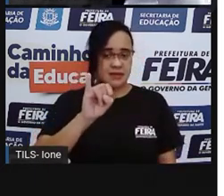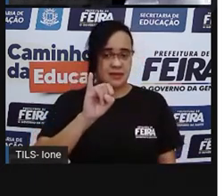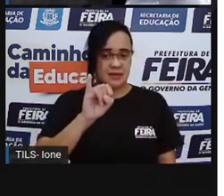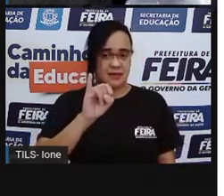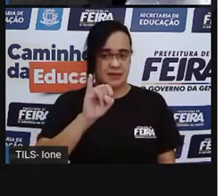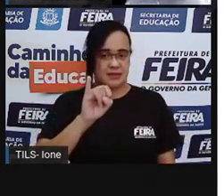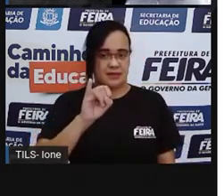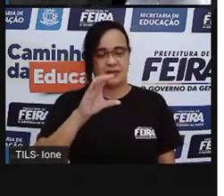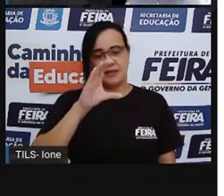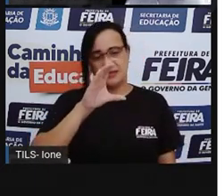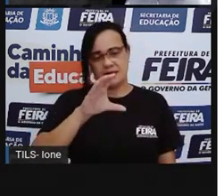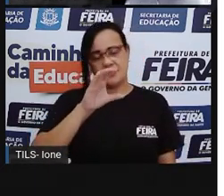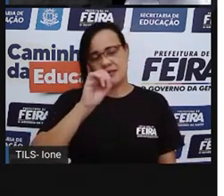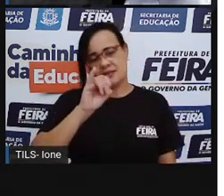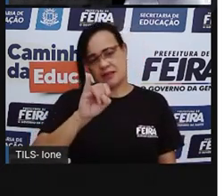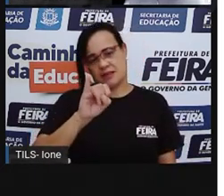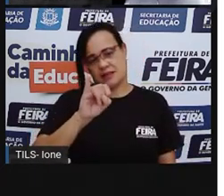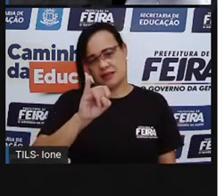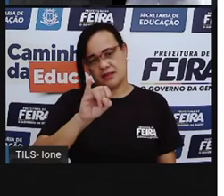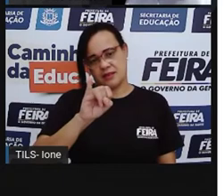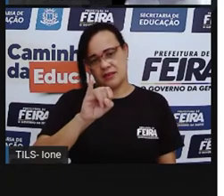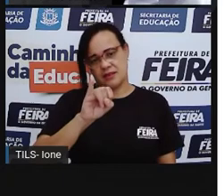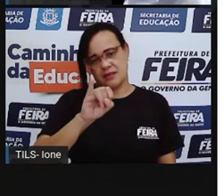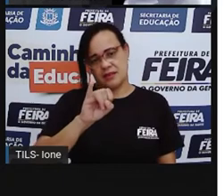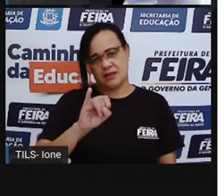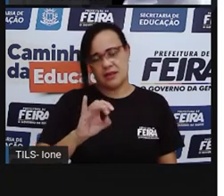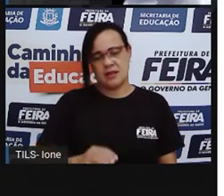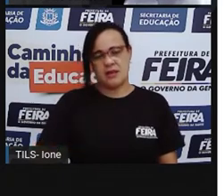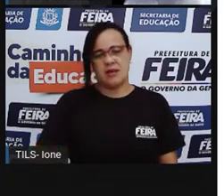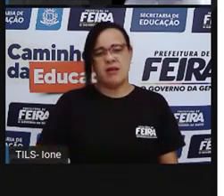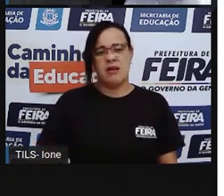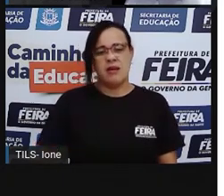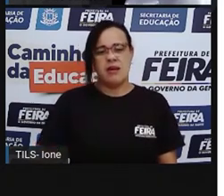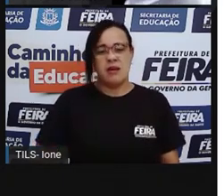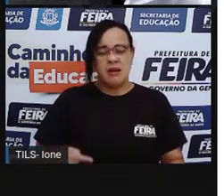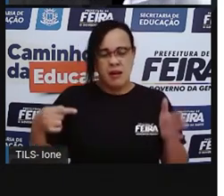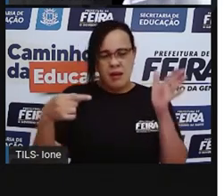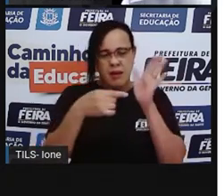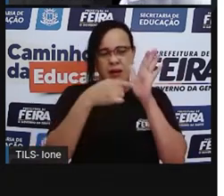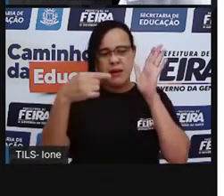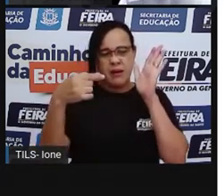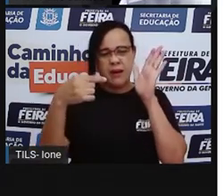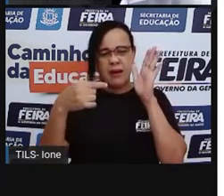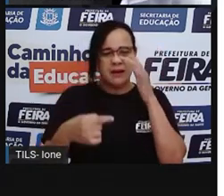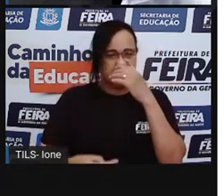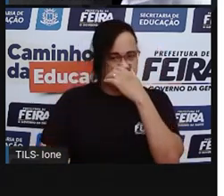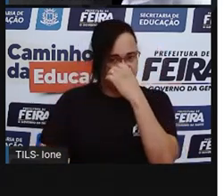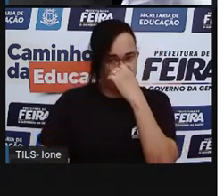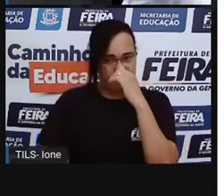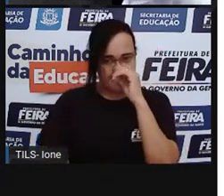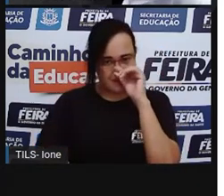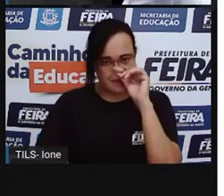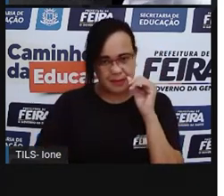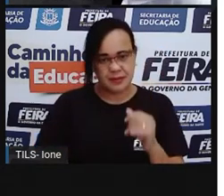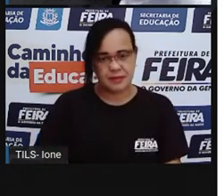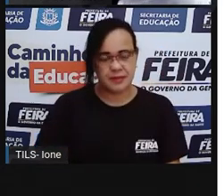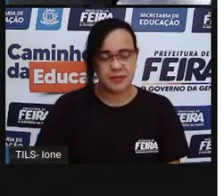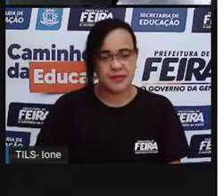a letra C e a letra I? Aponta com o dedinho. Isso, nesse aqui, ó.